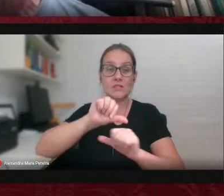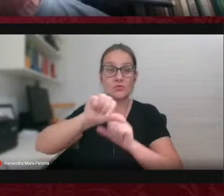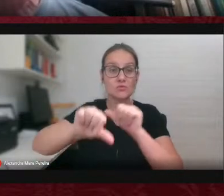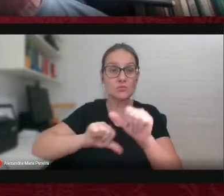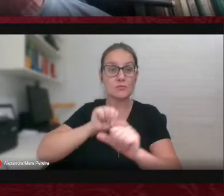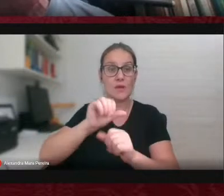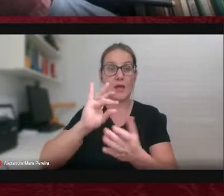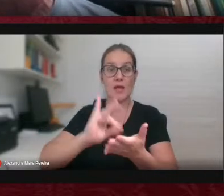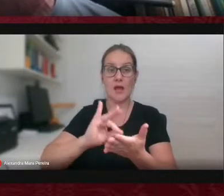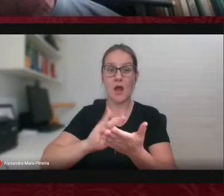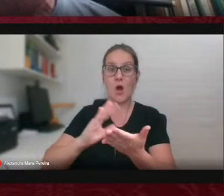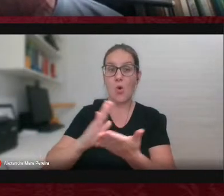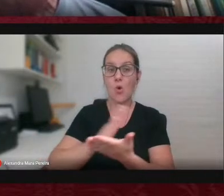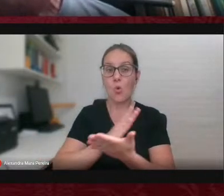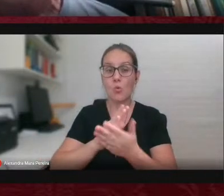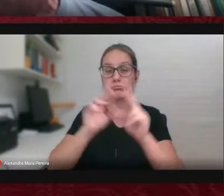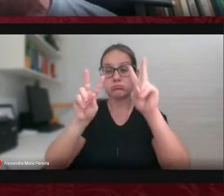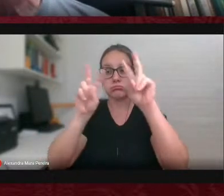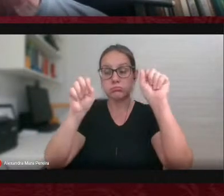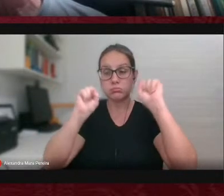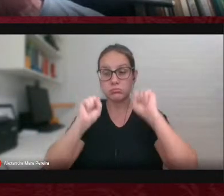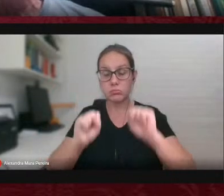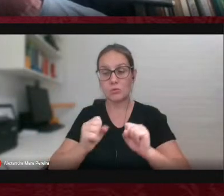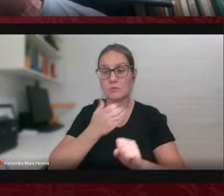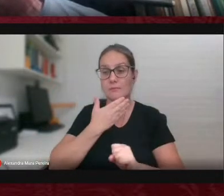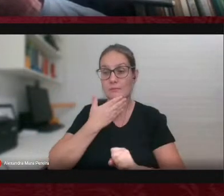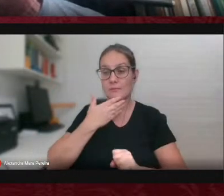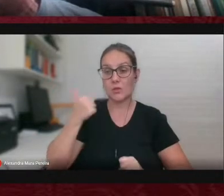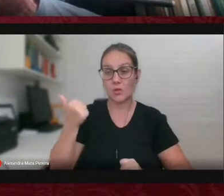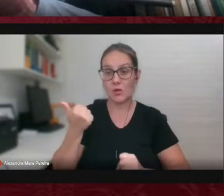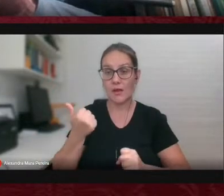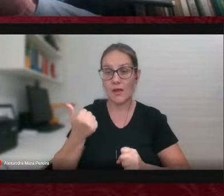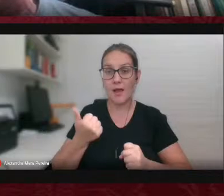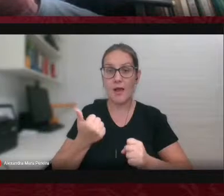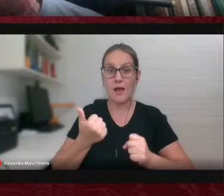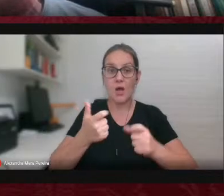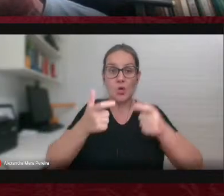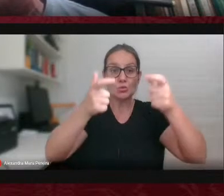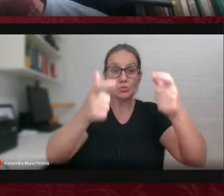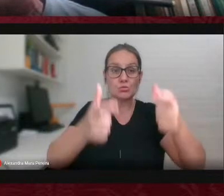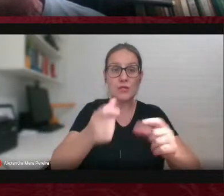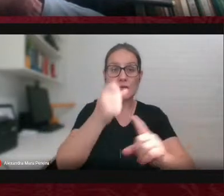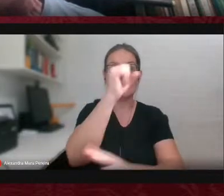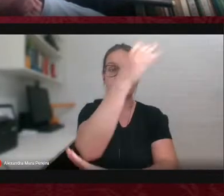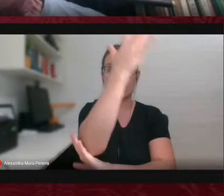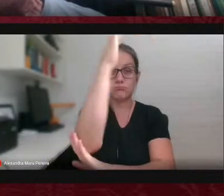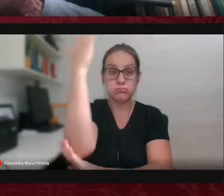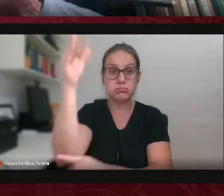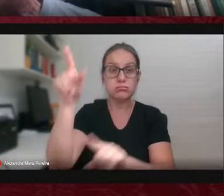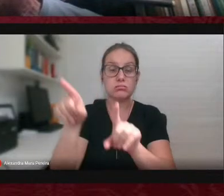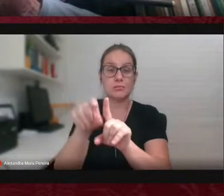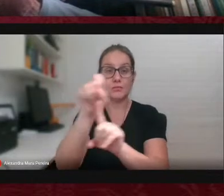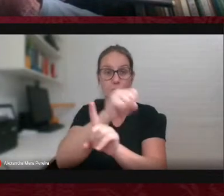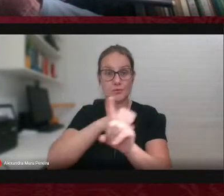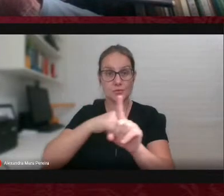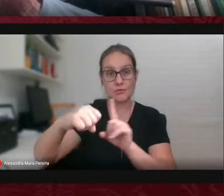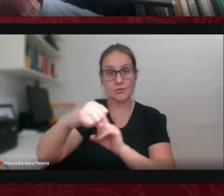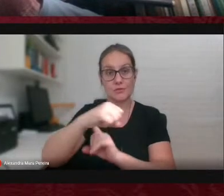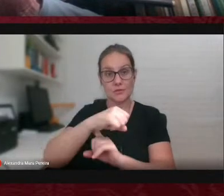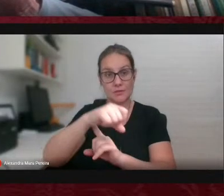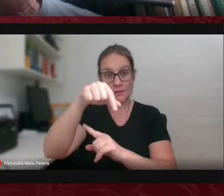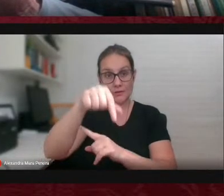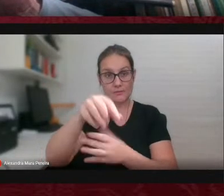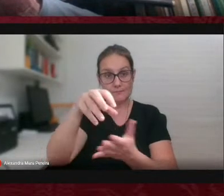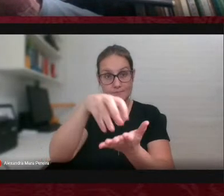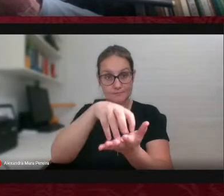questões que possam melhorar as condições ambientais e sociais dessas populações. Isso se baseia na